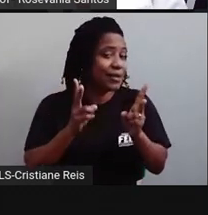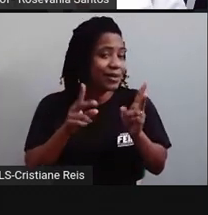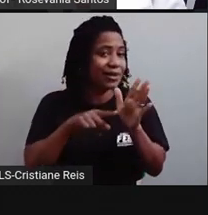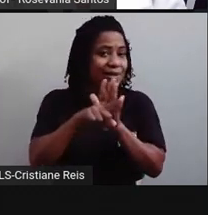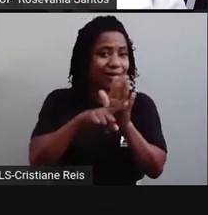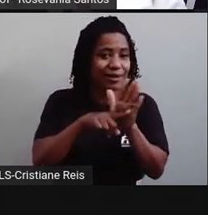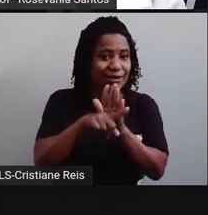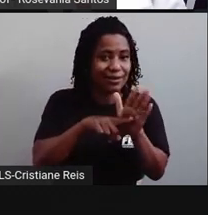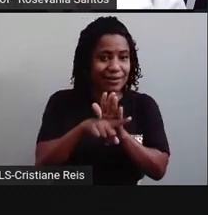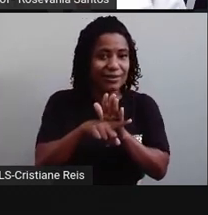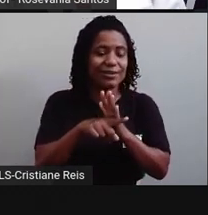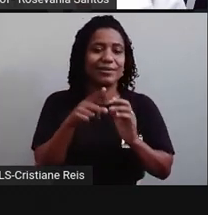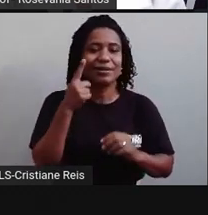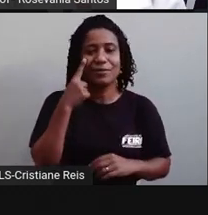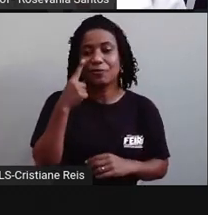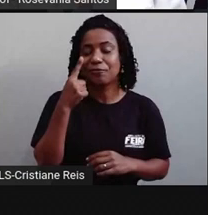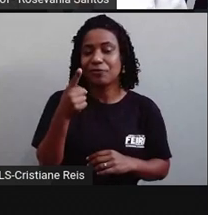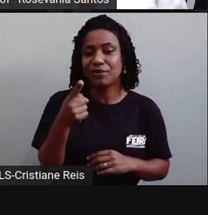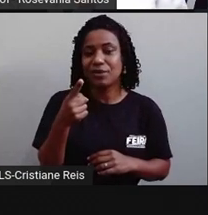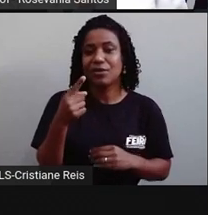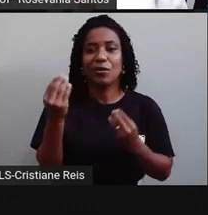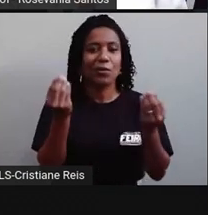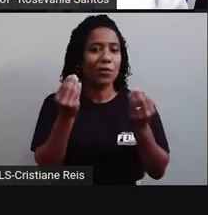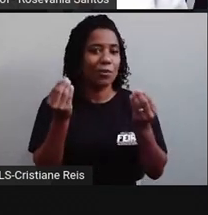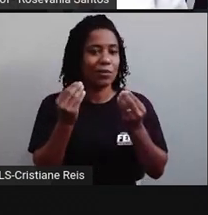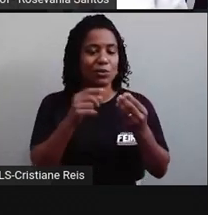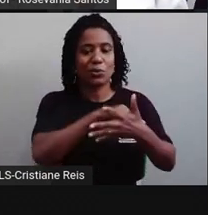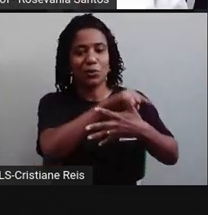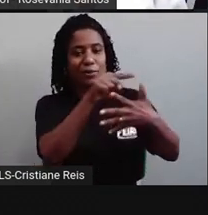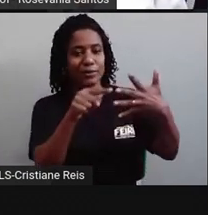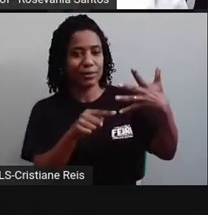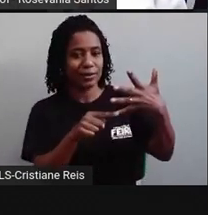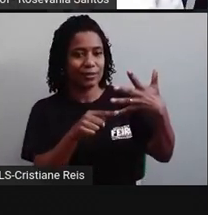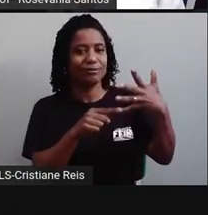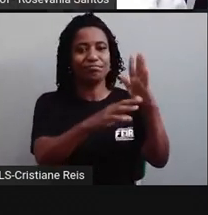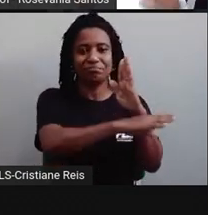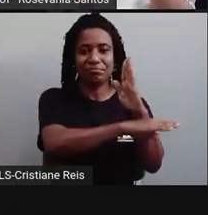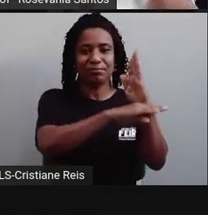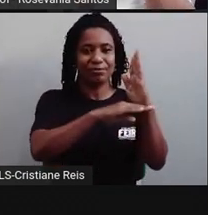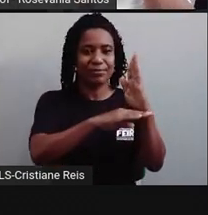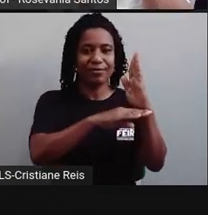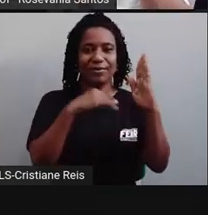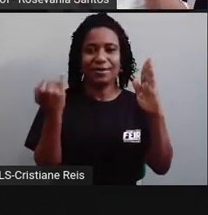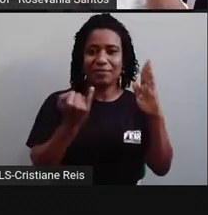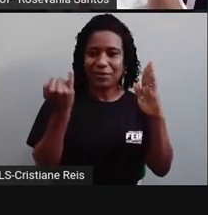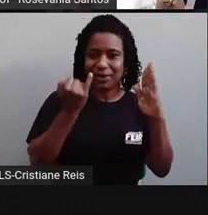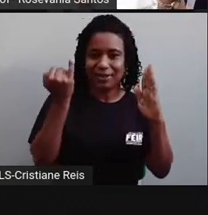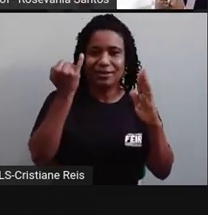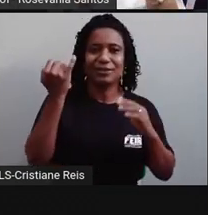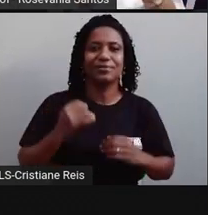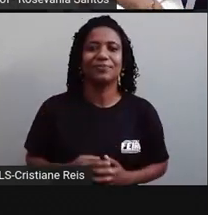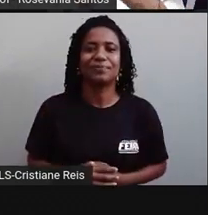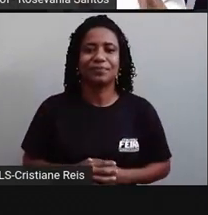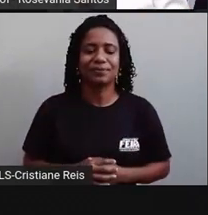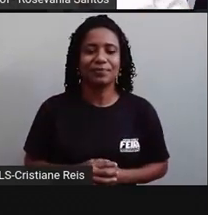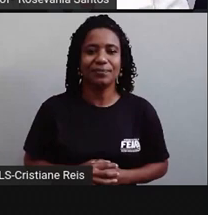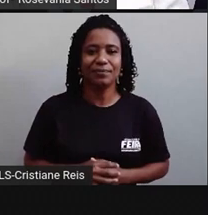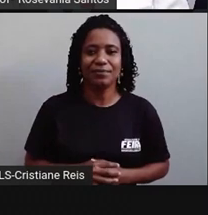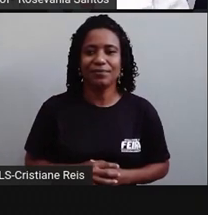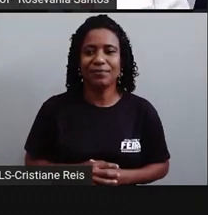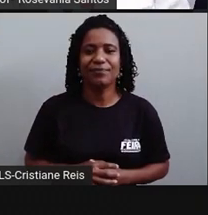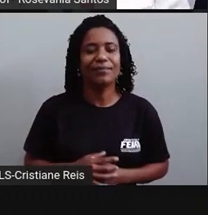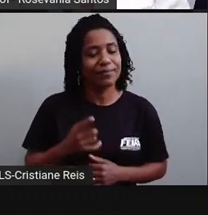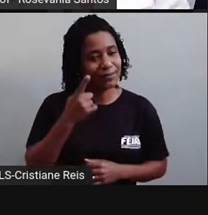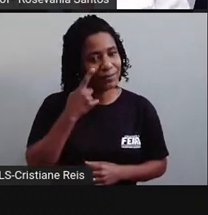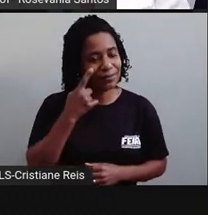a gente faz essa transição observando esses 5 estágios aí. E aí você basta só observar os dados de nascimento, de mortalidade